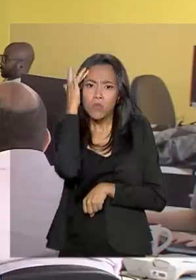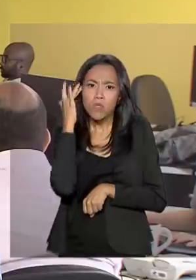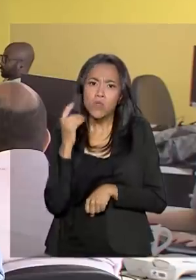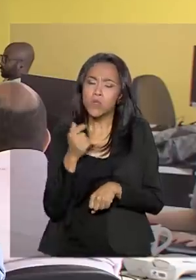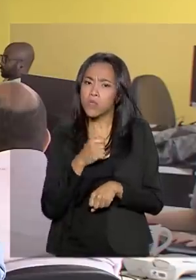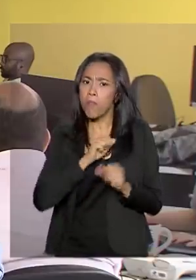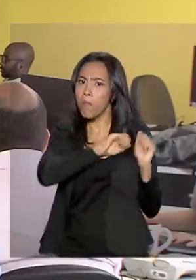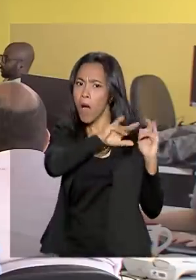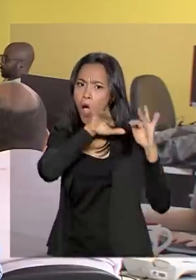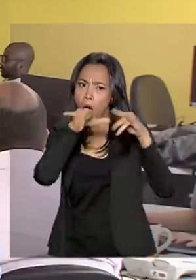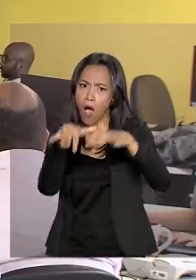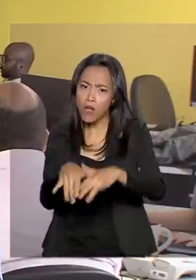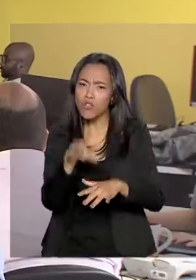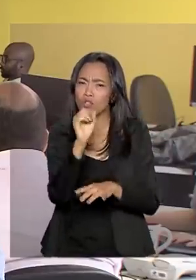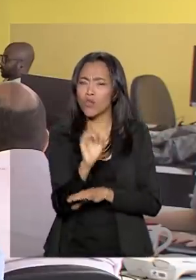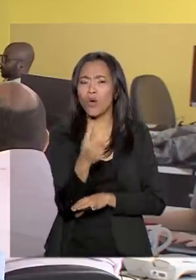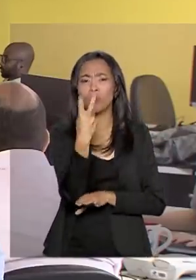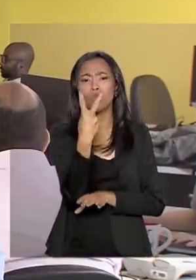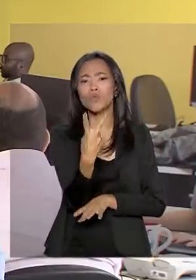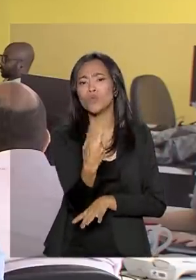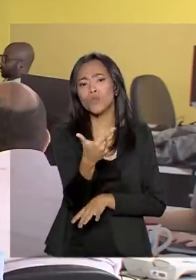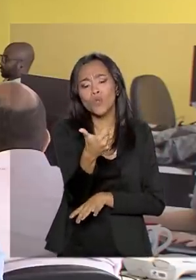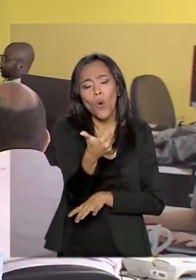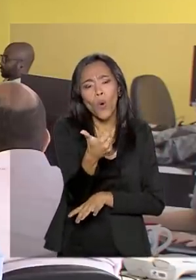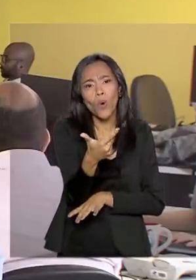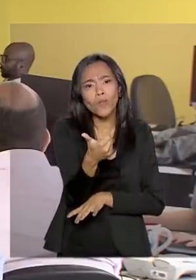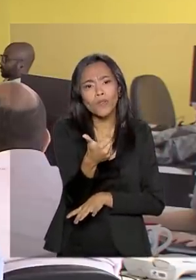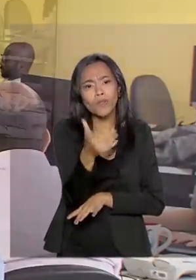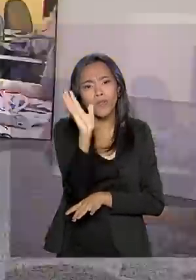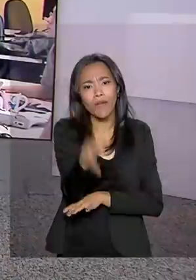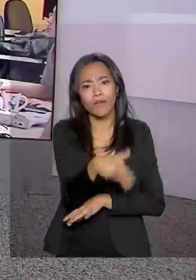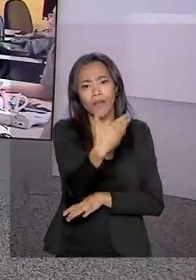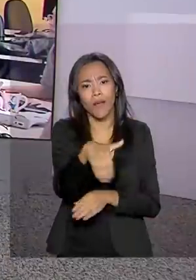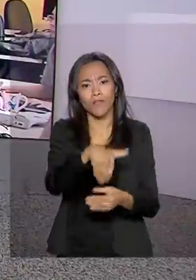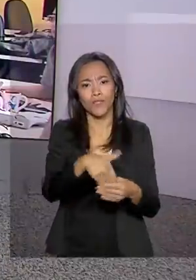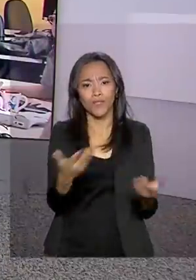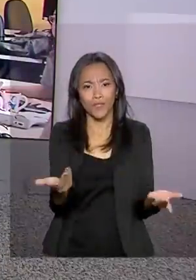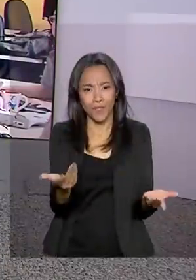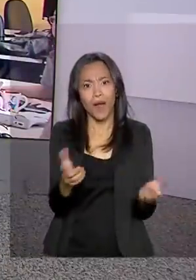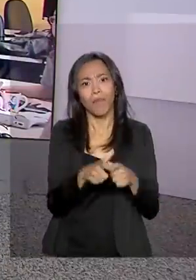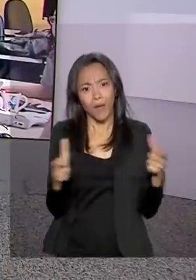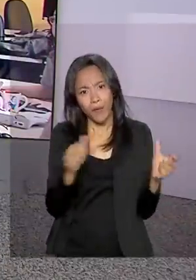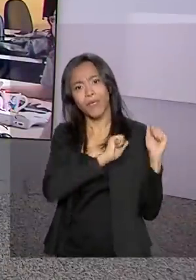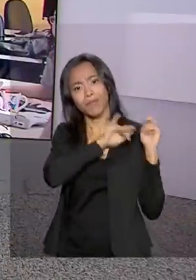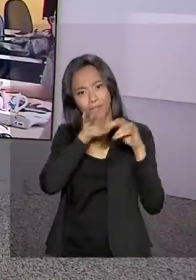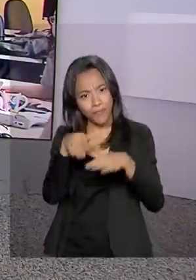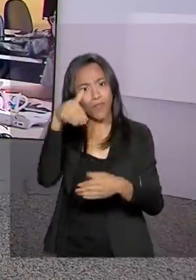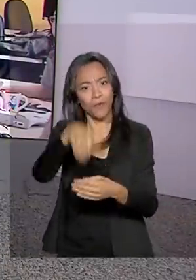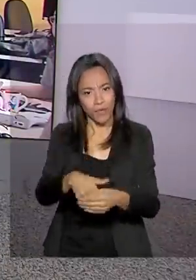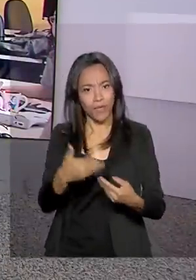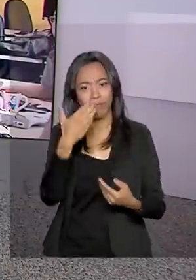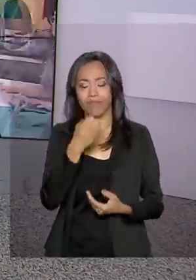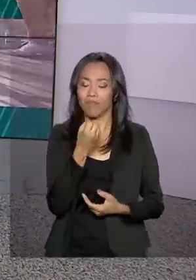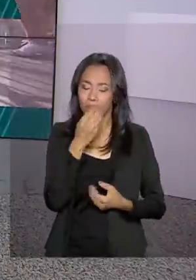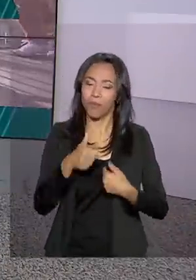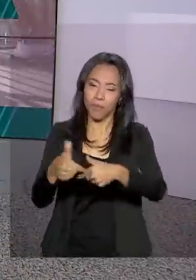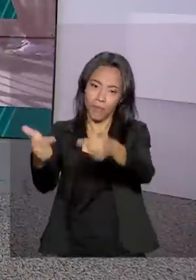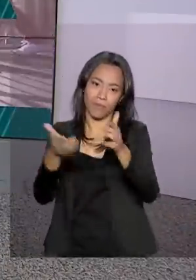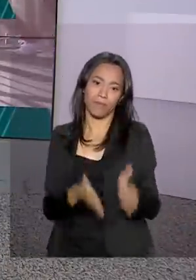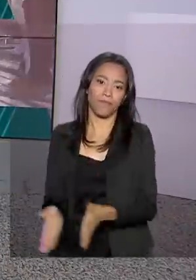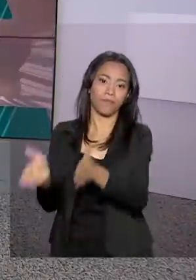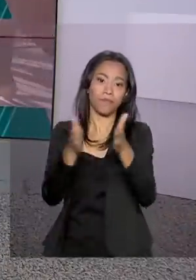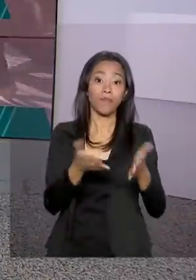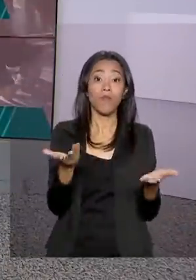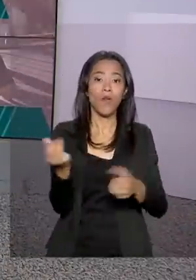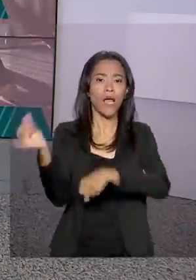eleitorais. Foram apenas 12 cancelamentos. É com você, Carla. Obrigada pela sua participação. Bom trabalho aí para você. E agora,